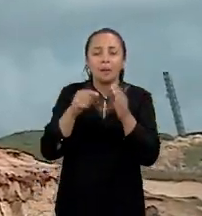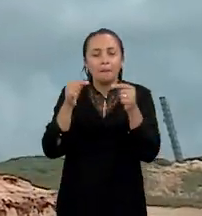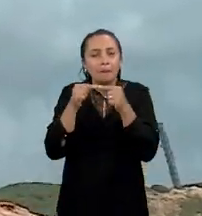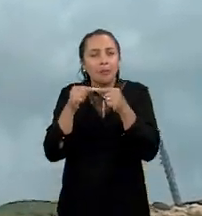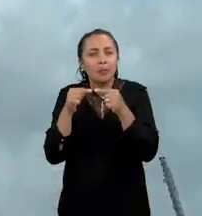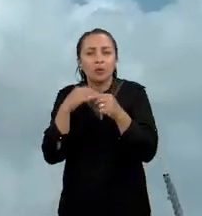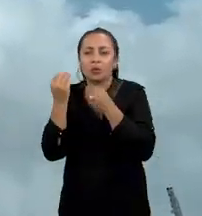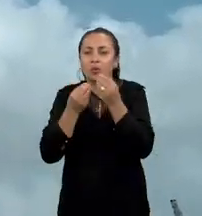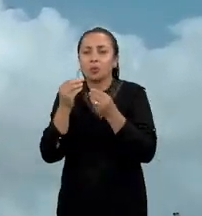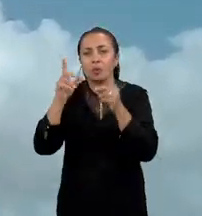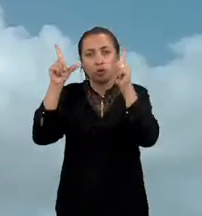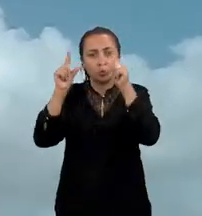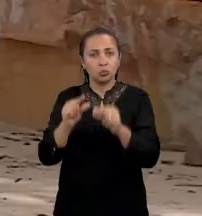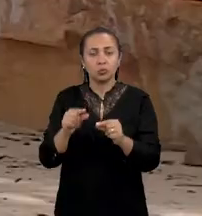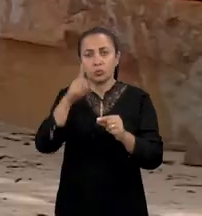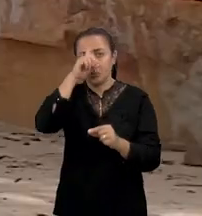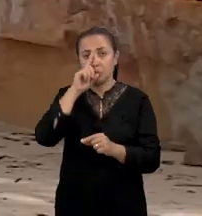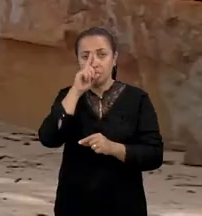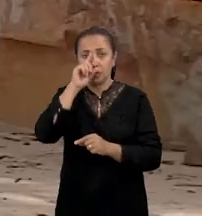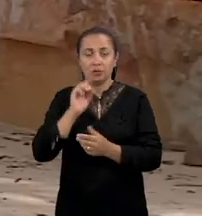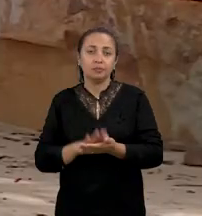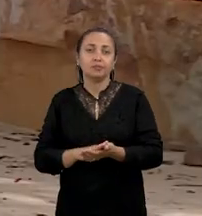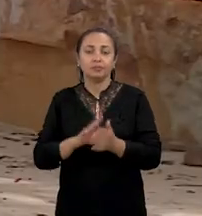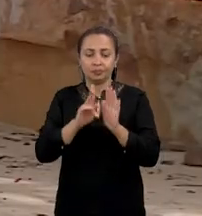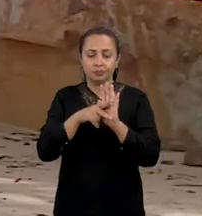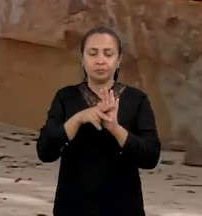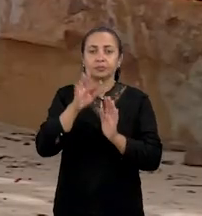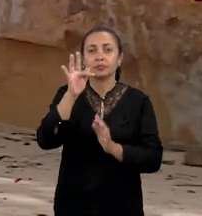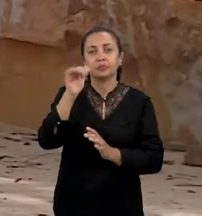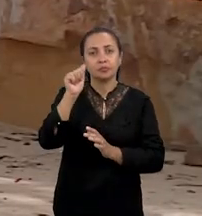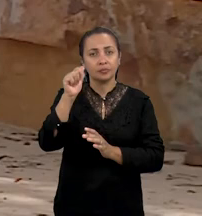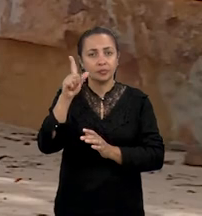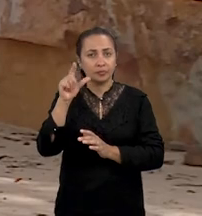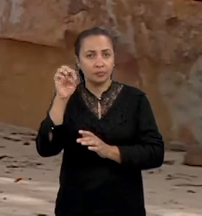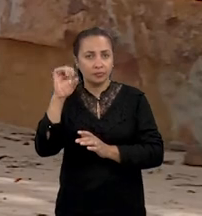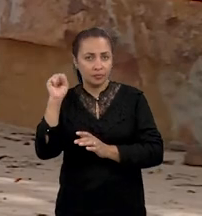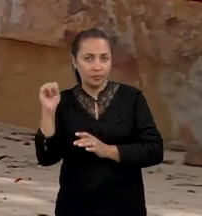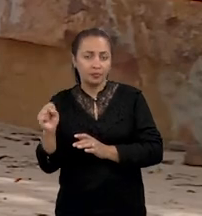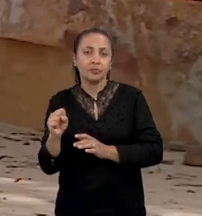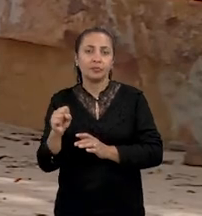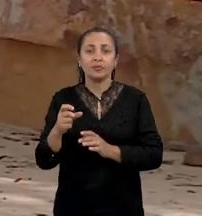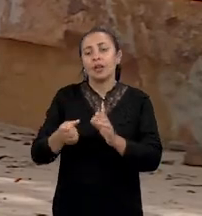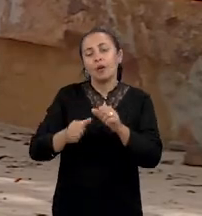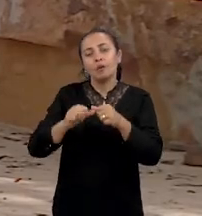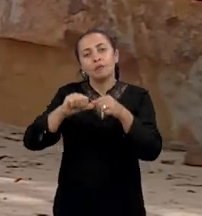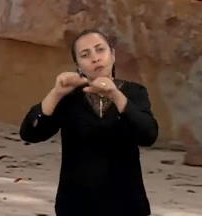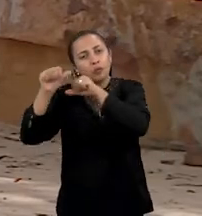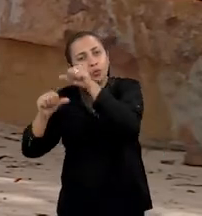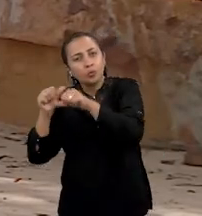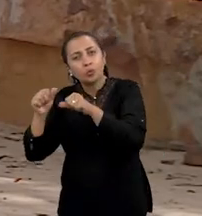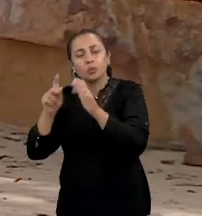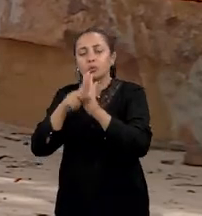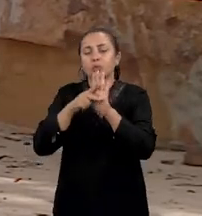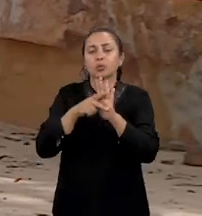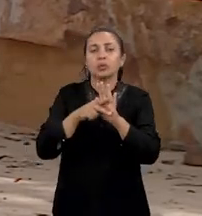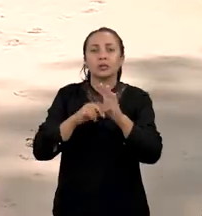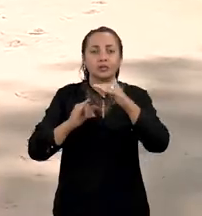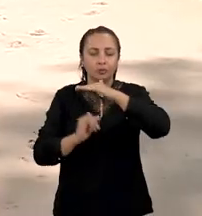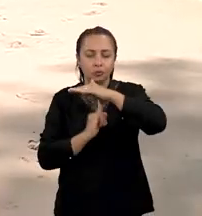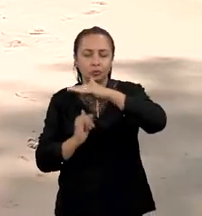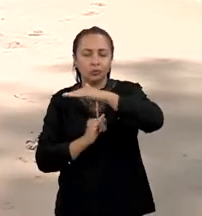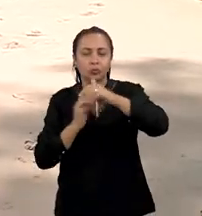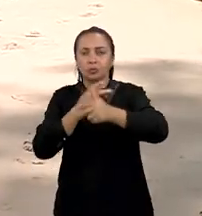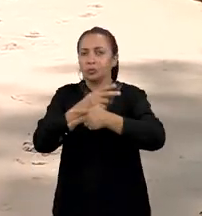pudessem diminuir esse risco. O projeto Falésias, ele se tornou um projeto multi-institucional.